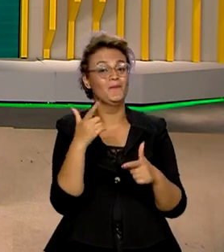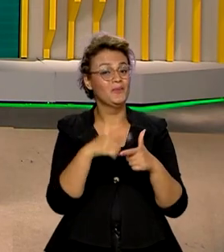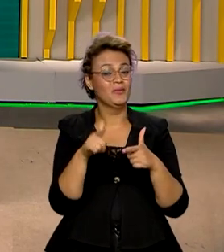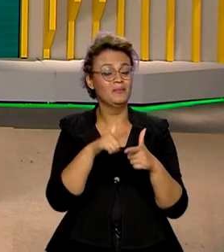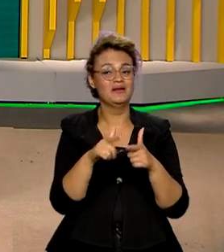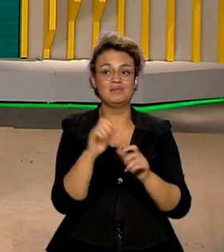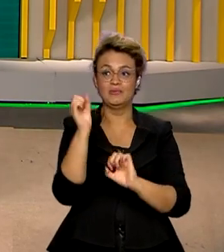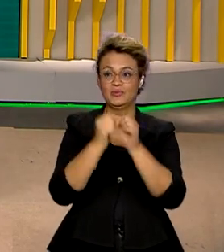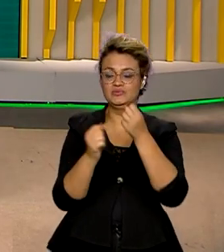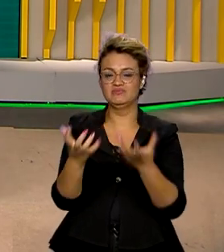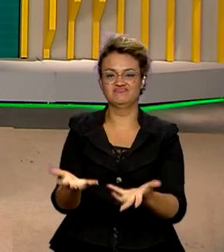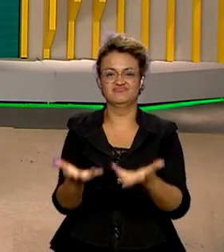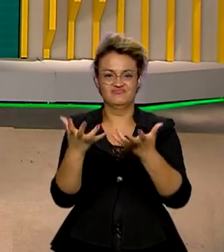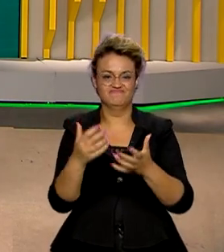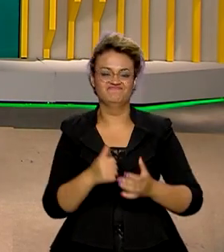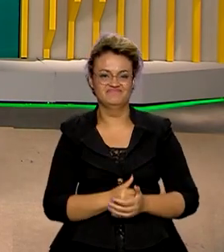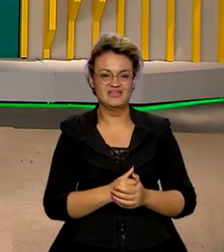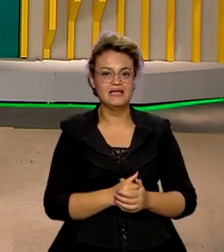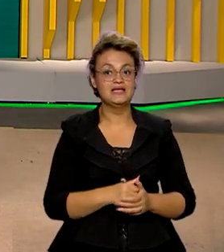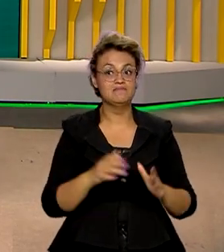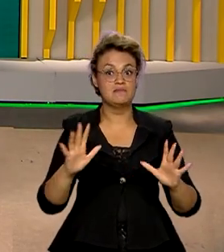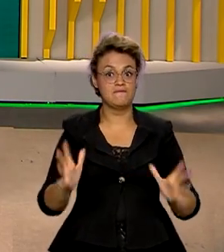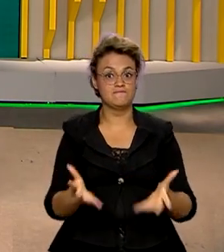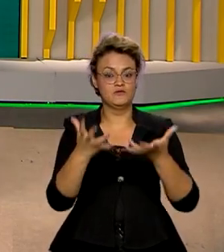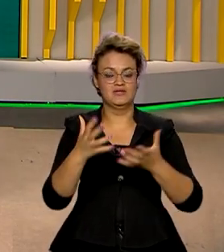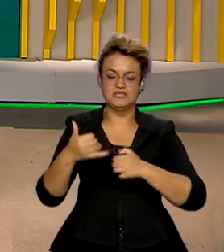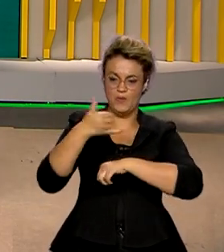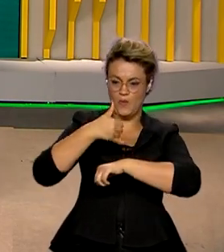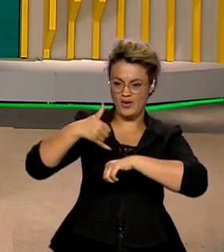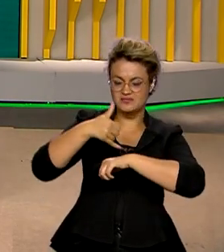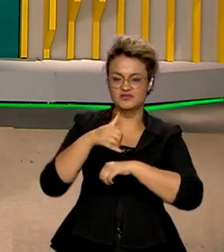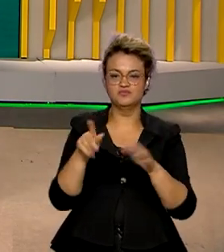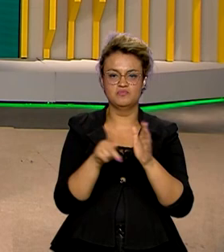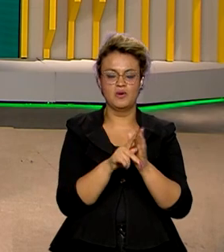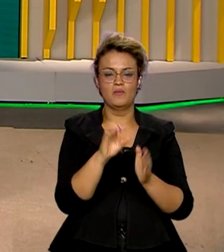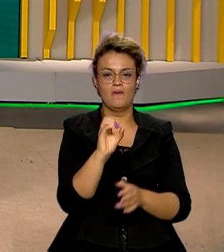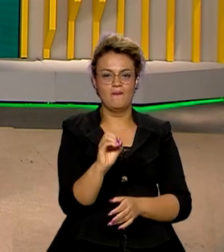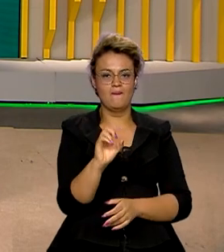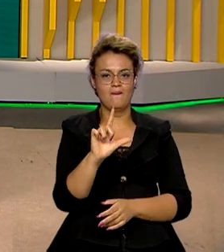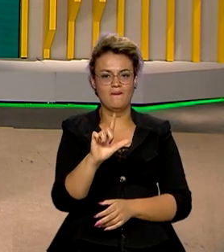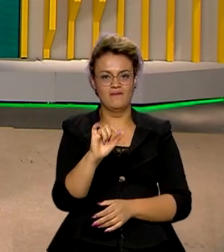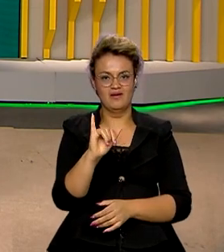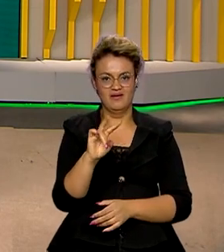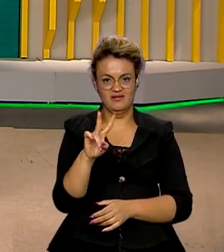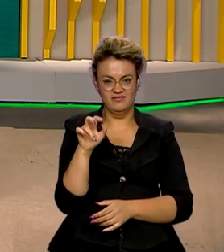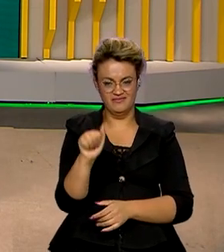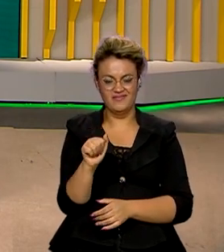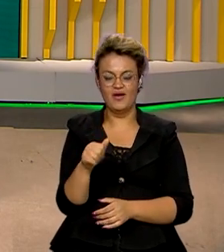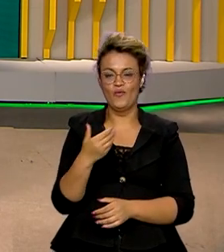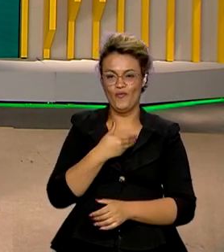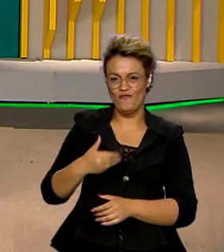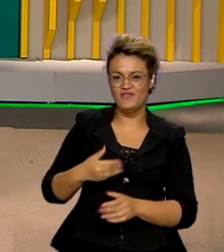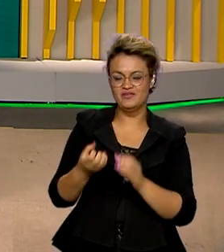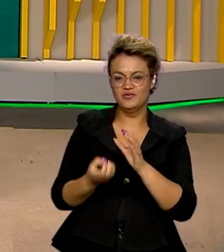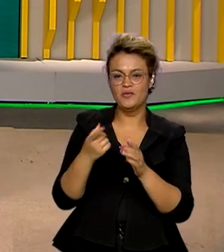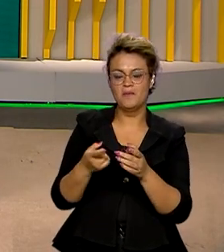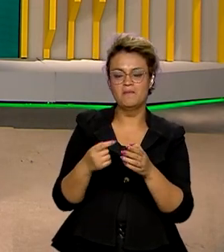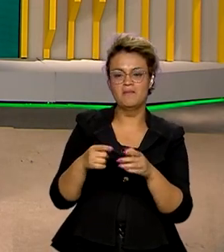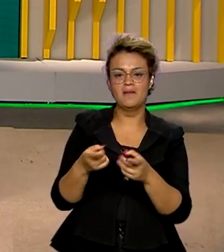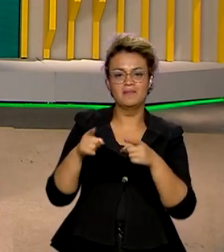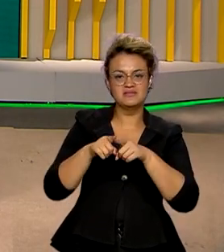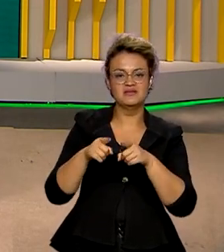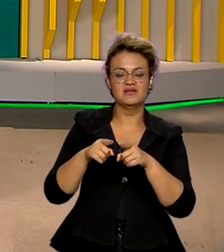em escala. E para fortalecer a produção de azeite de oliva, o governo criou, em parceria com instituições de pesquisa, um